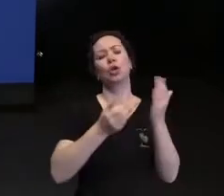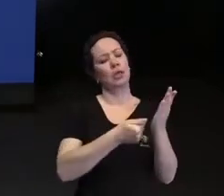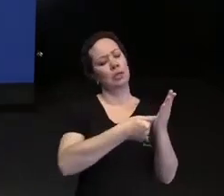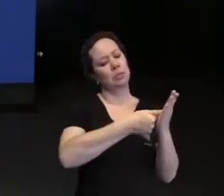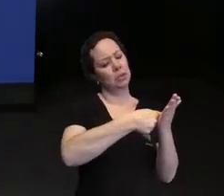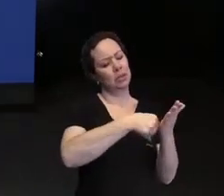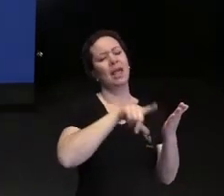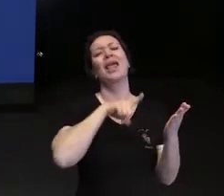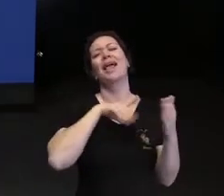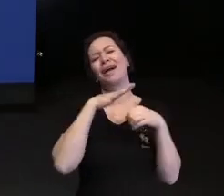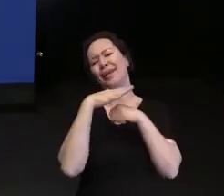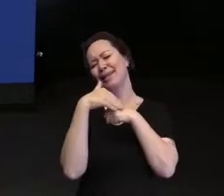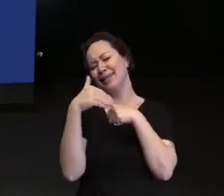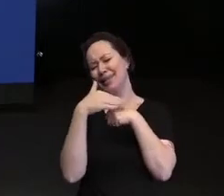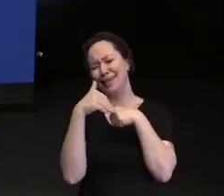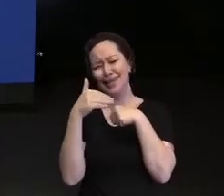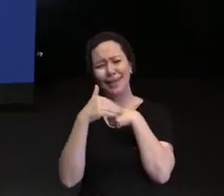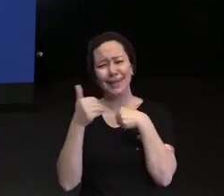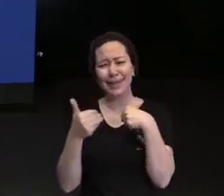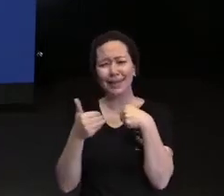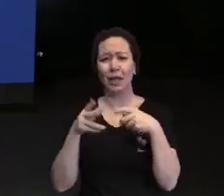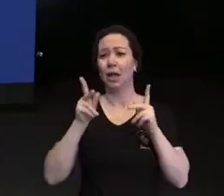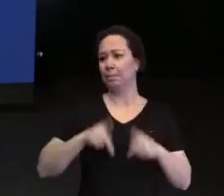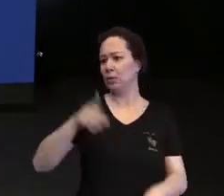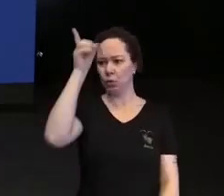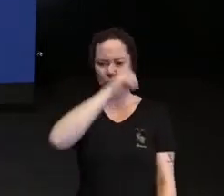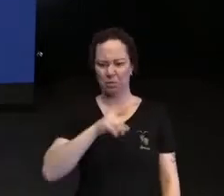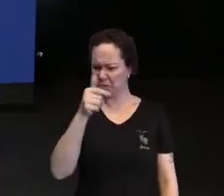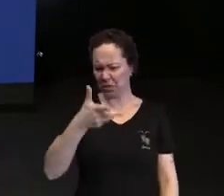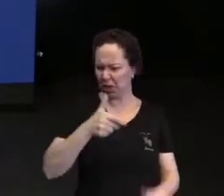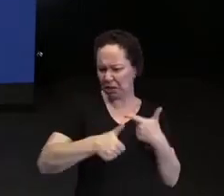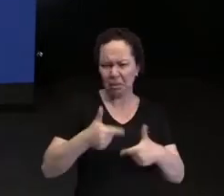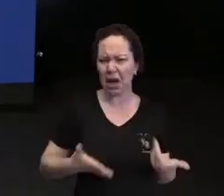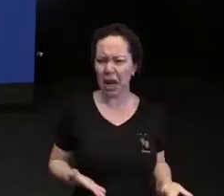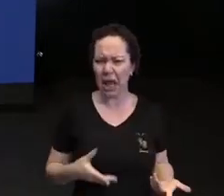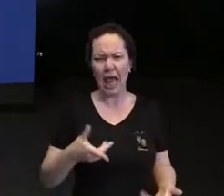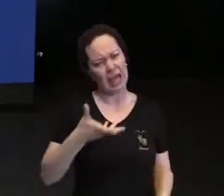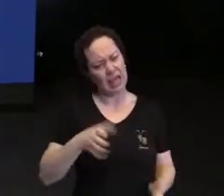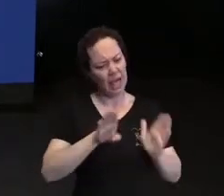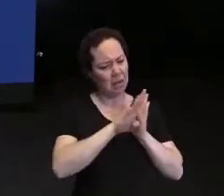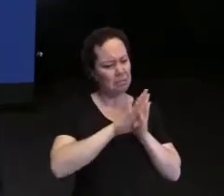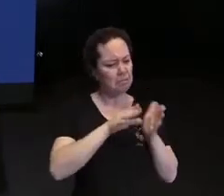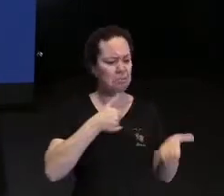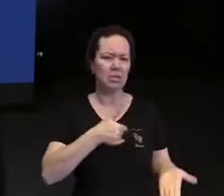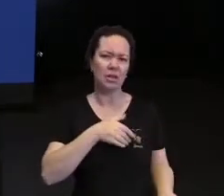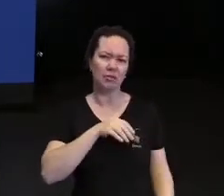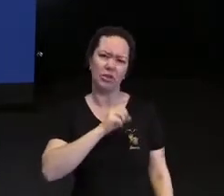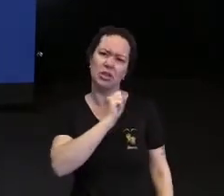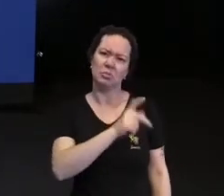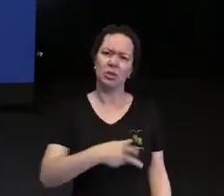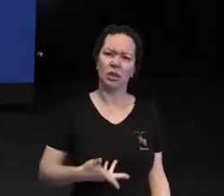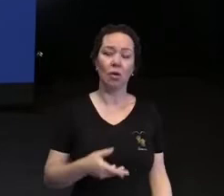carinhosa. Ah, e as pessoas com deficiência não querem trabalhar, não. Elas preferem receber o benefício. Ou ainda, mulher no volante, perigo